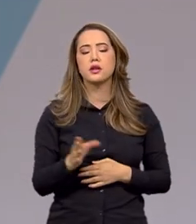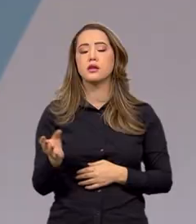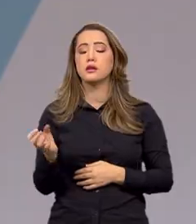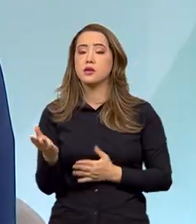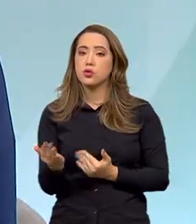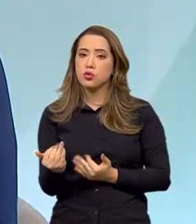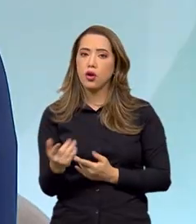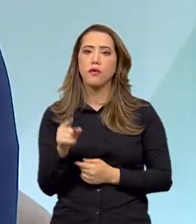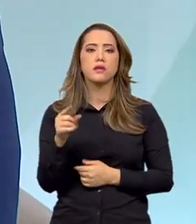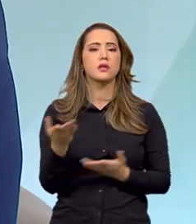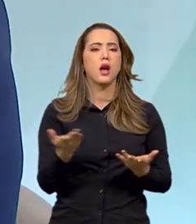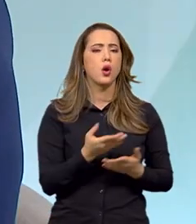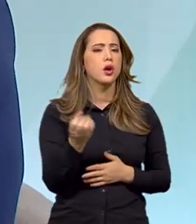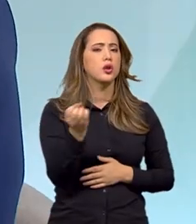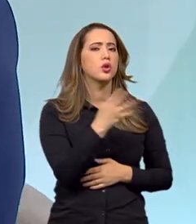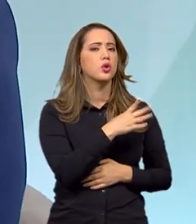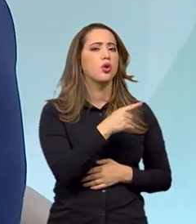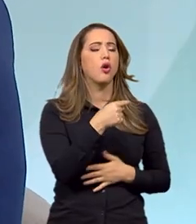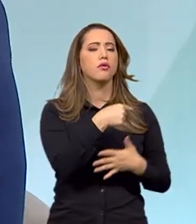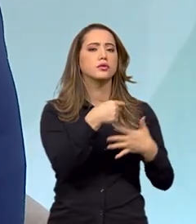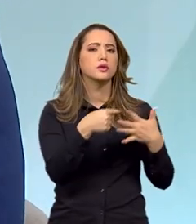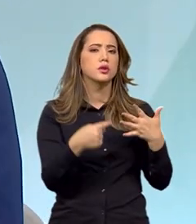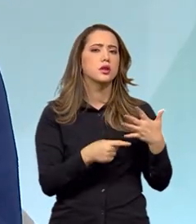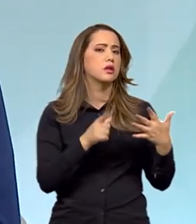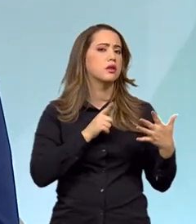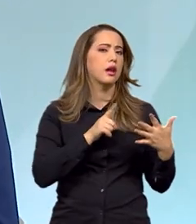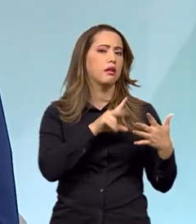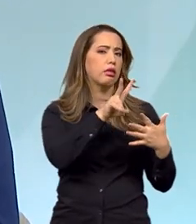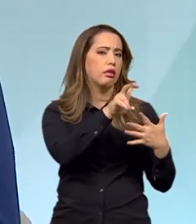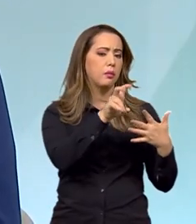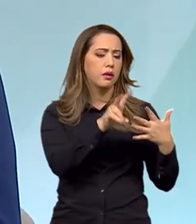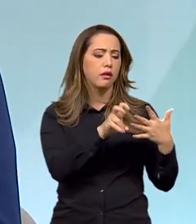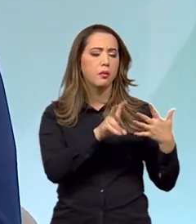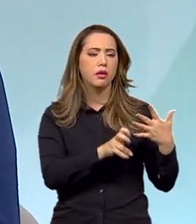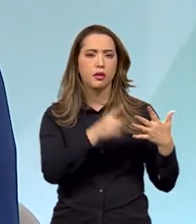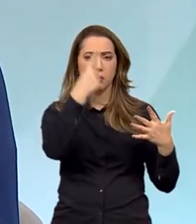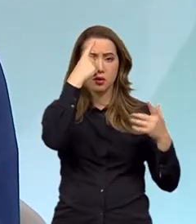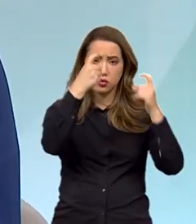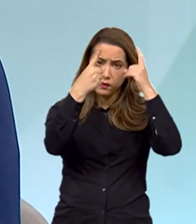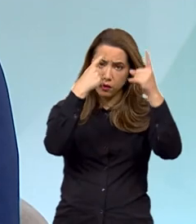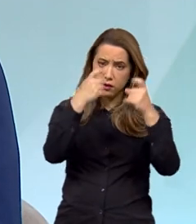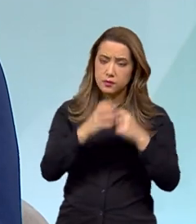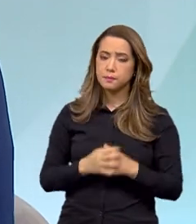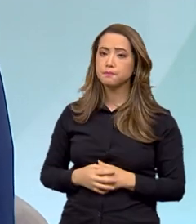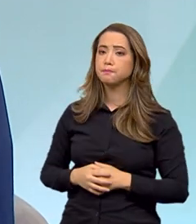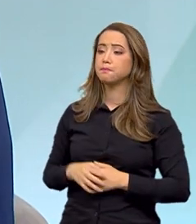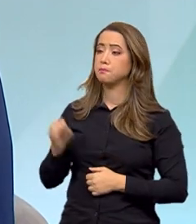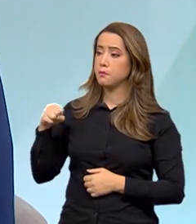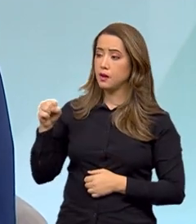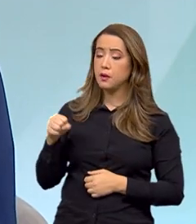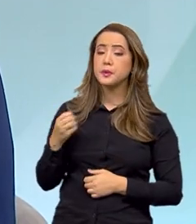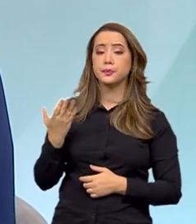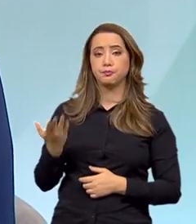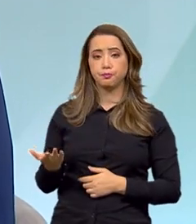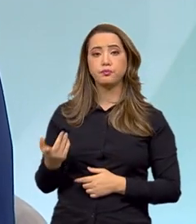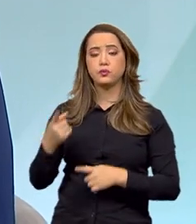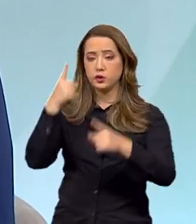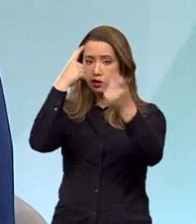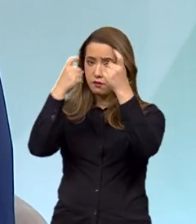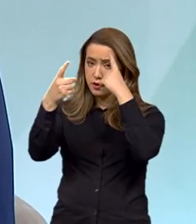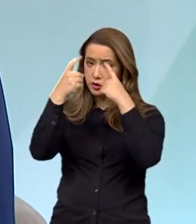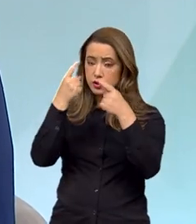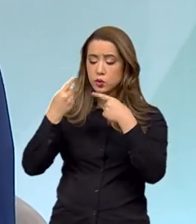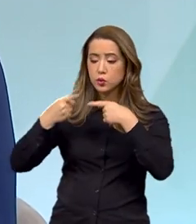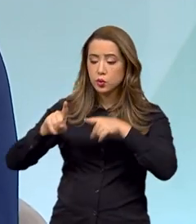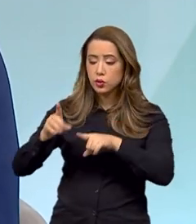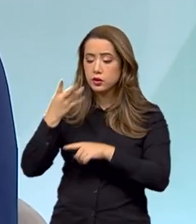isso, secretário? Exatamente. Você abordou muito bem. Durante o mês de maio, nós tratamos desse tema tão importante que é a violência contra crianças